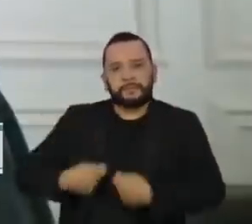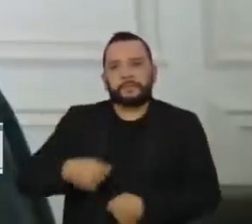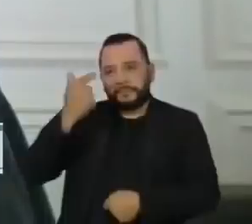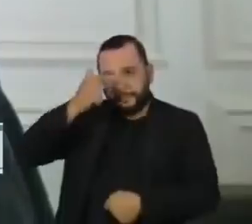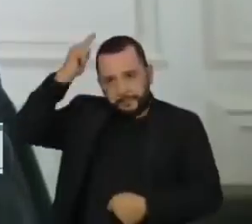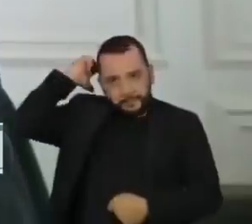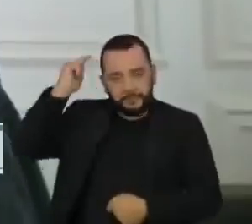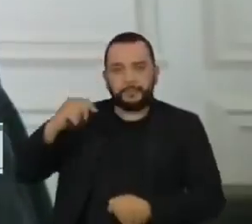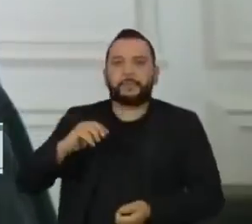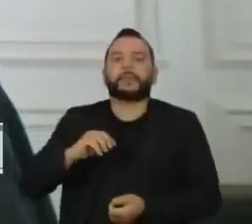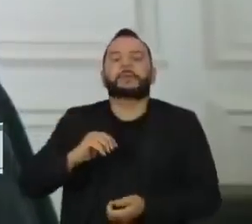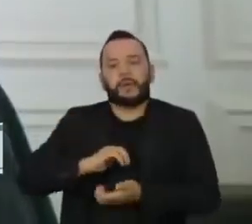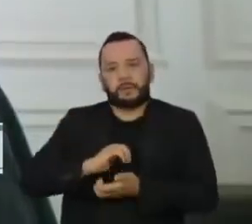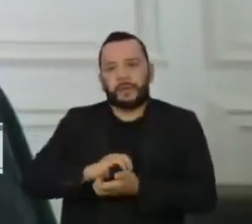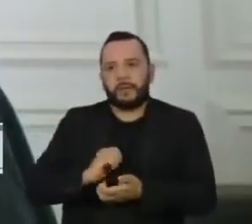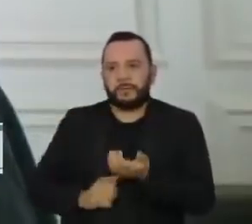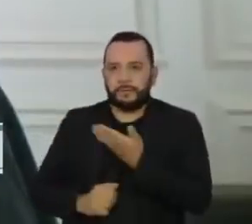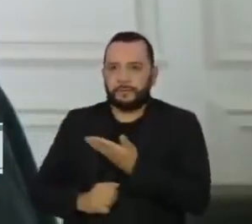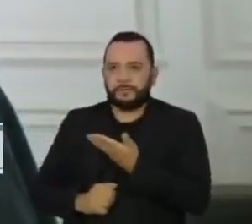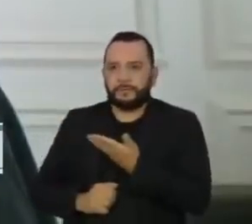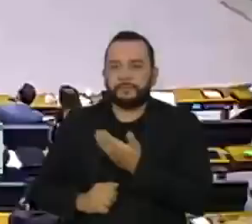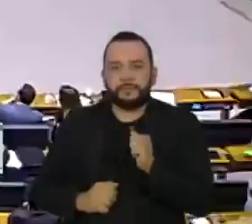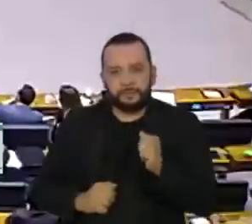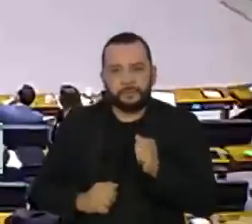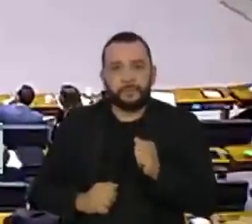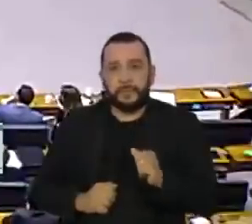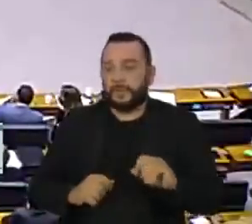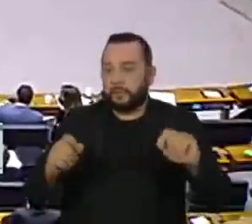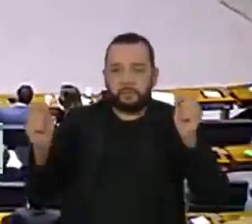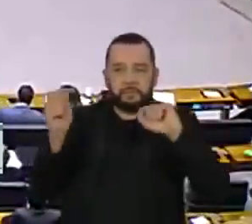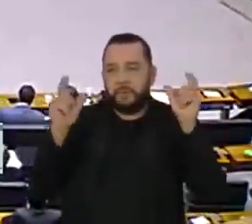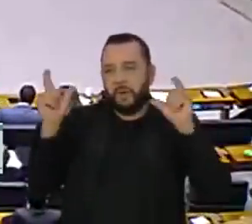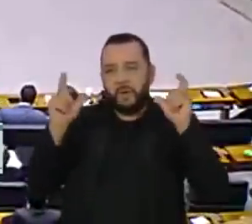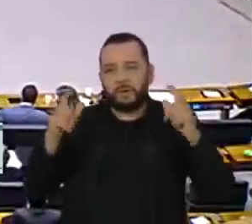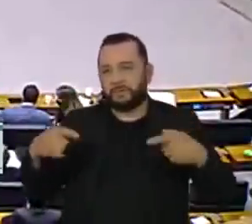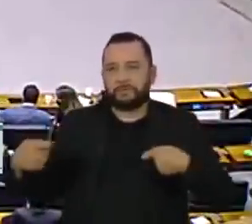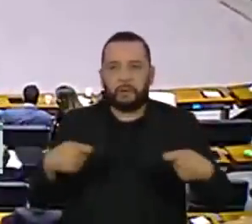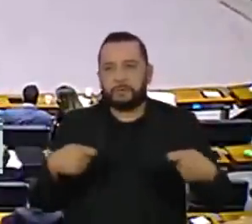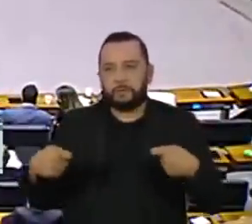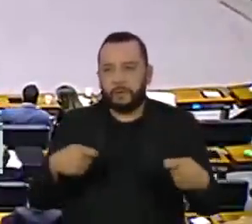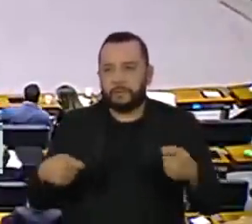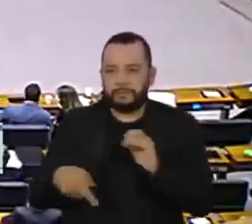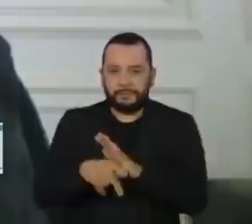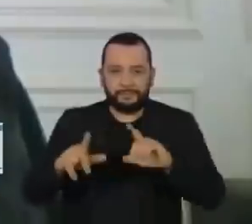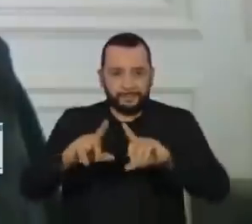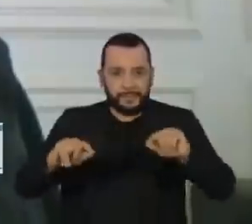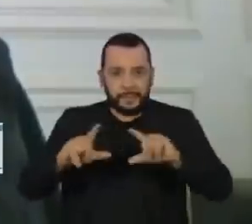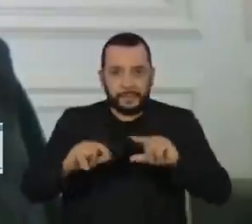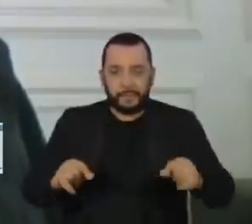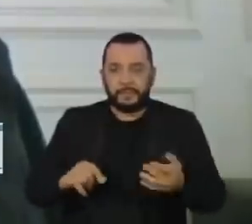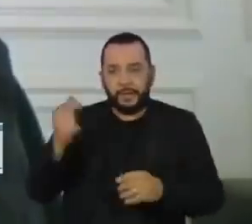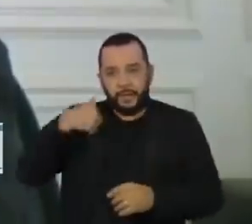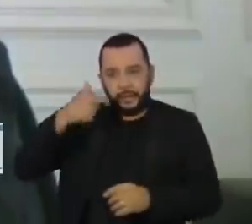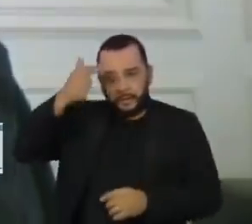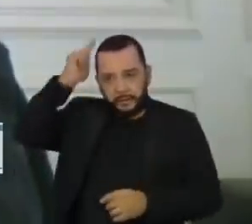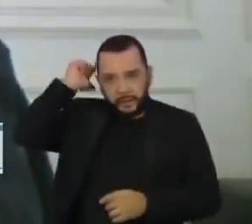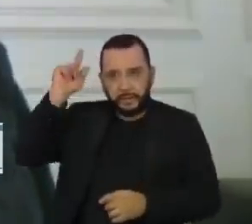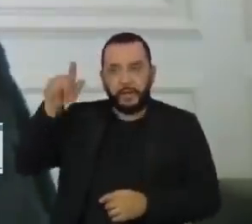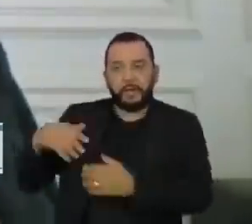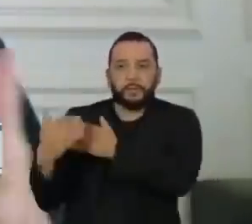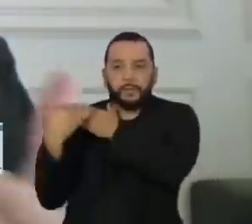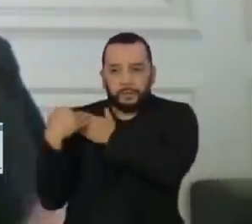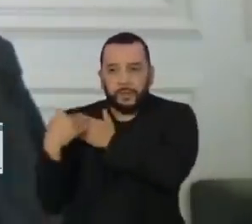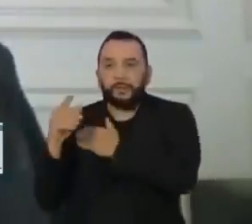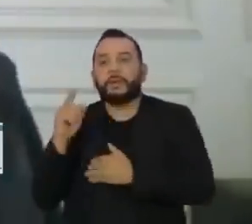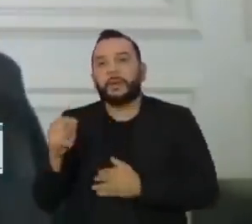Moraes, do Supremo Tribunal Federal. A medida acentuou o clima quente em Brasília. Moraes é o responsável pelo inquérito